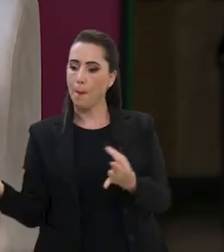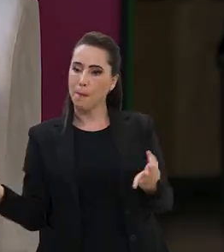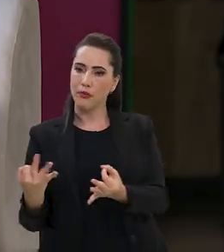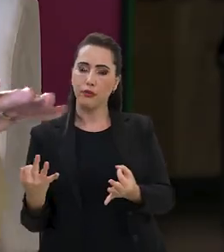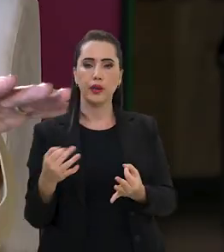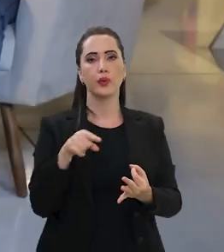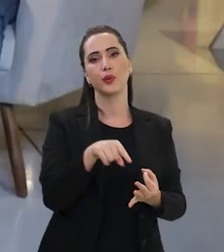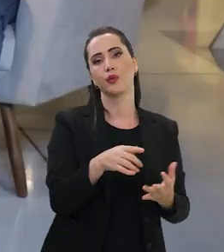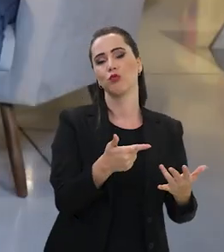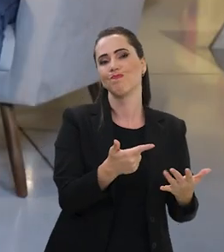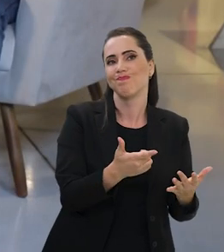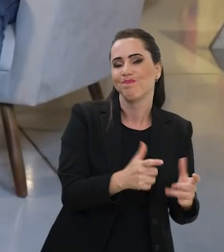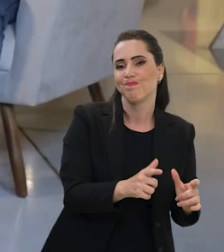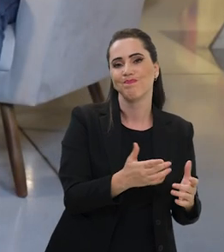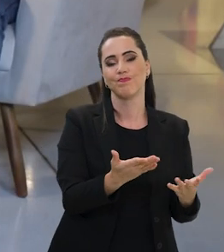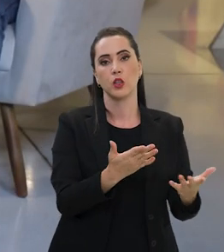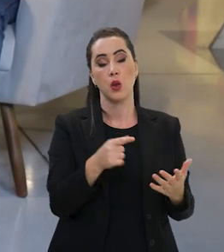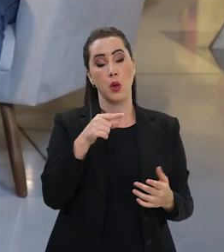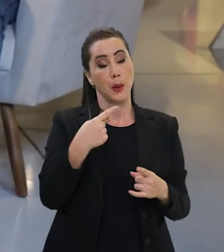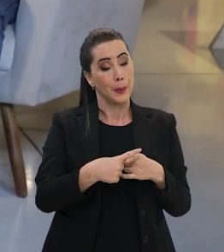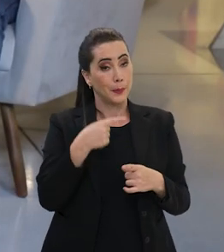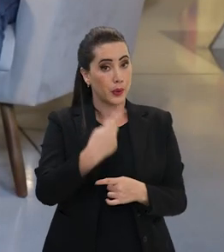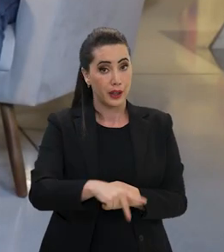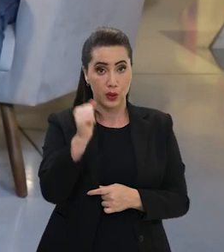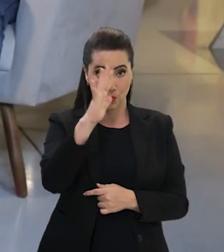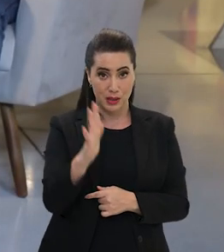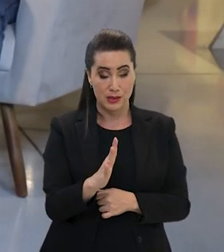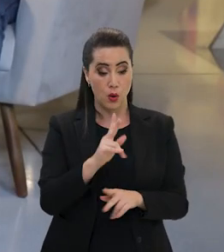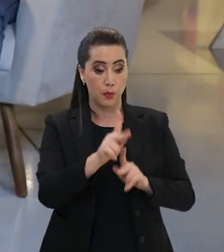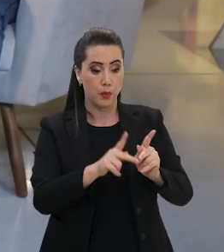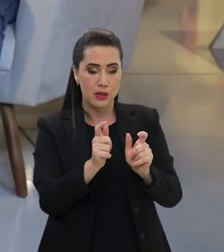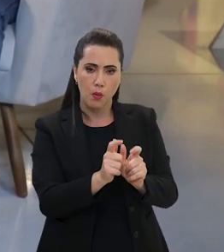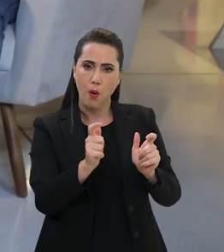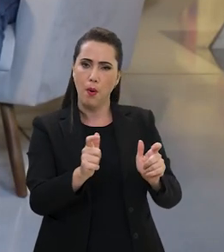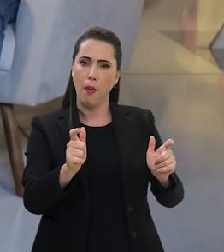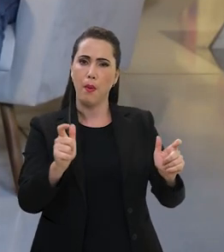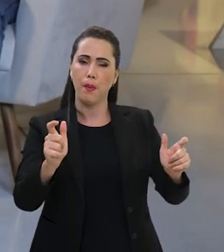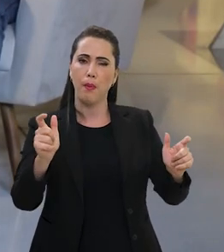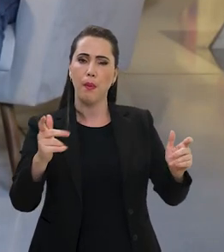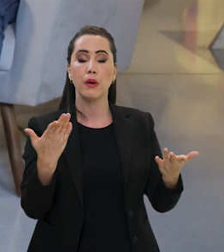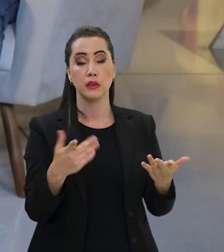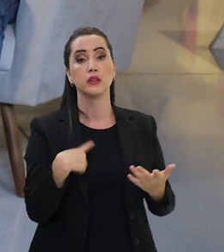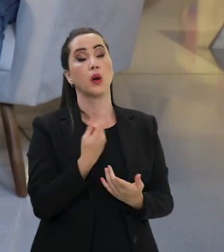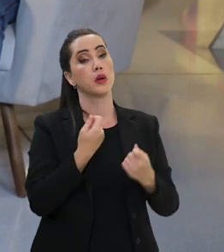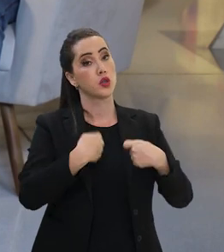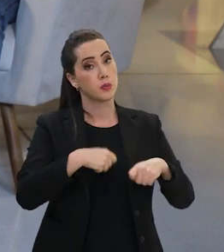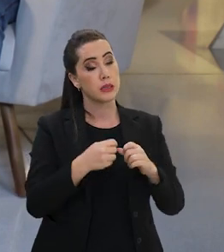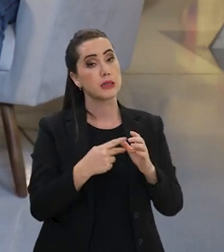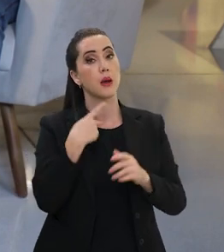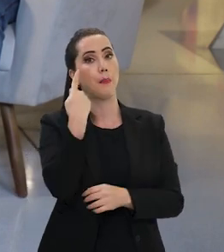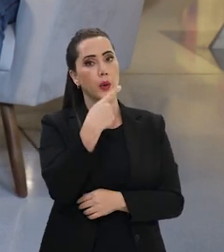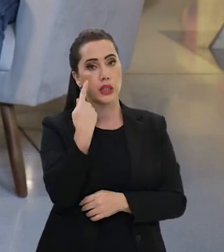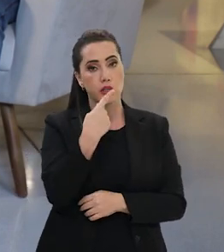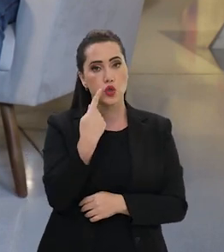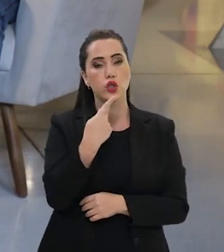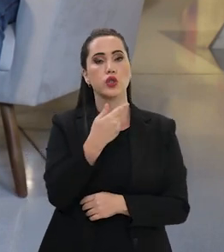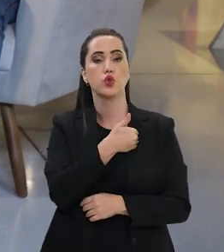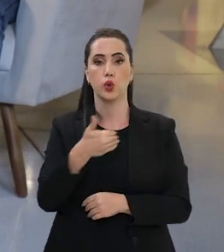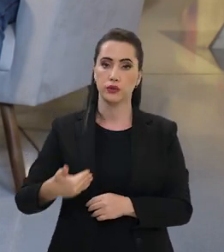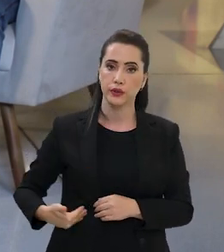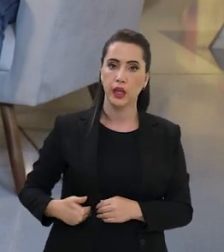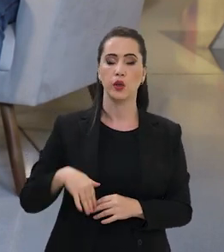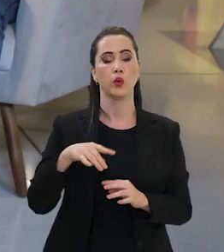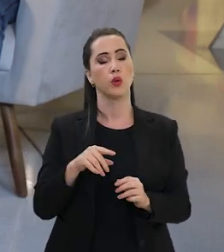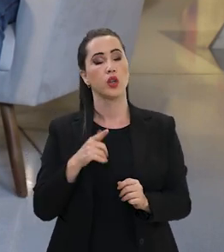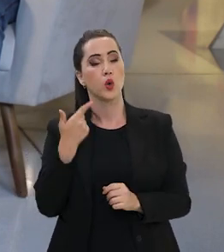espaços de excelência, ainda mais num país como o nosso, que é um país que tem uma população gigantesca. Então, nós precisamos ter políticas que